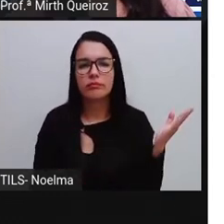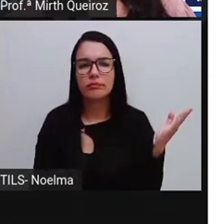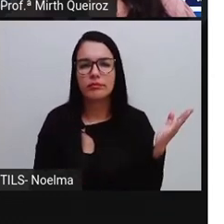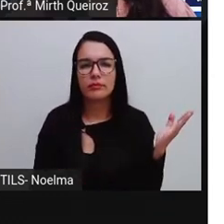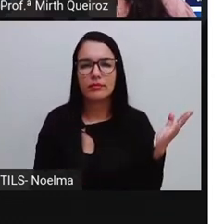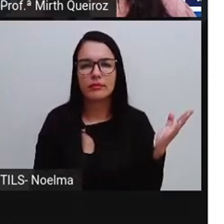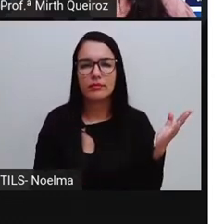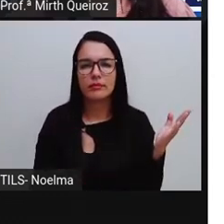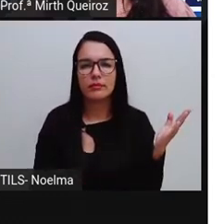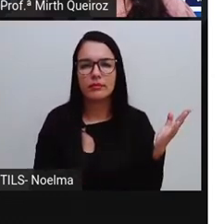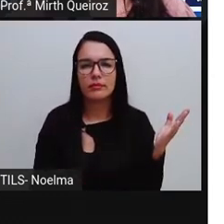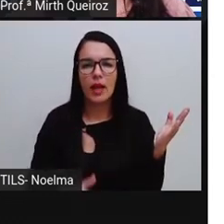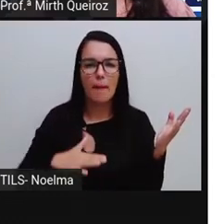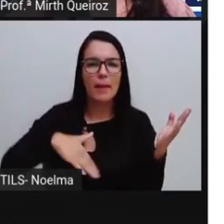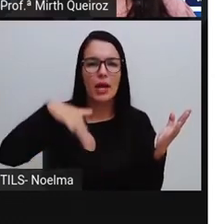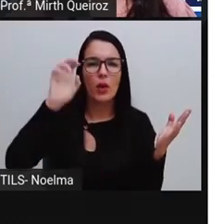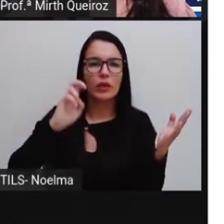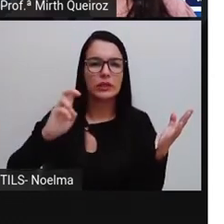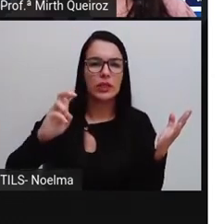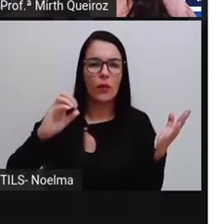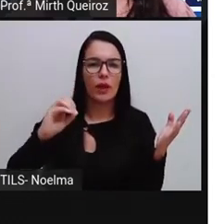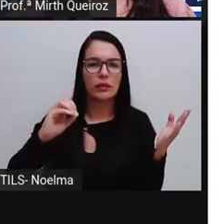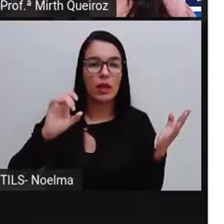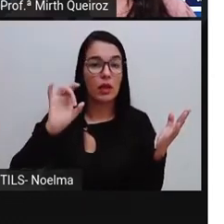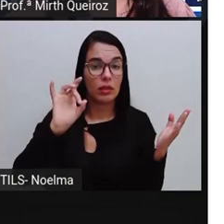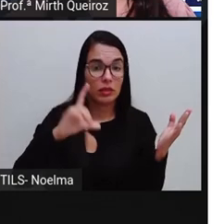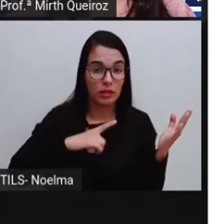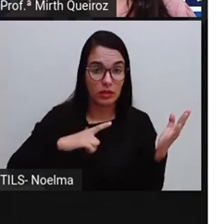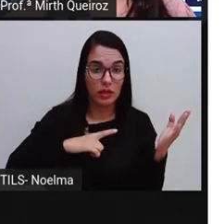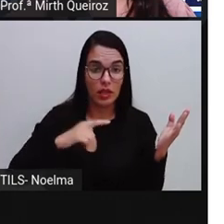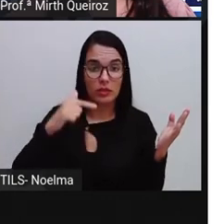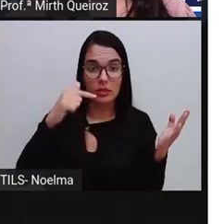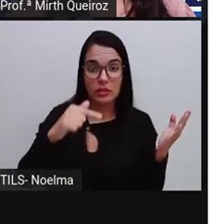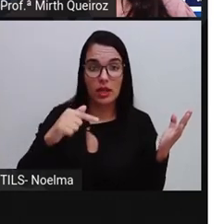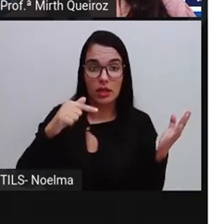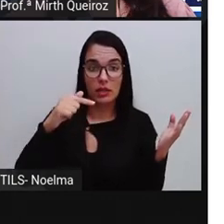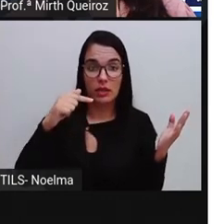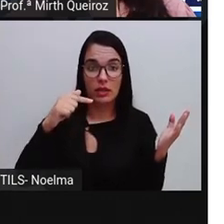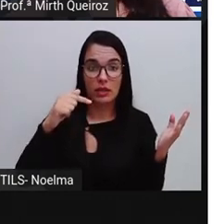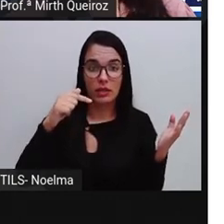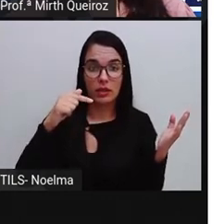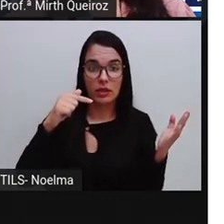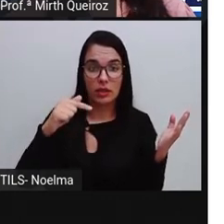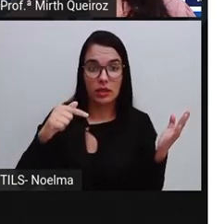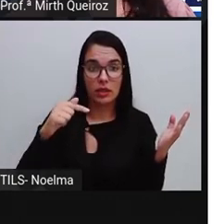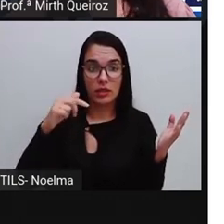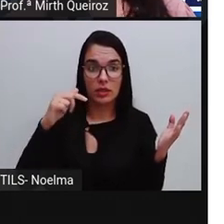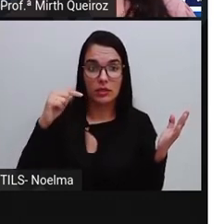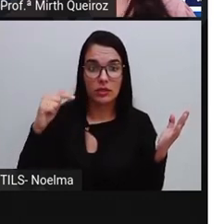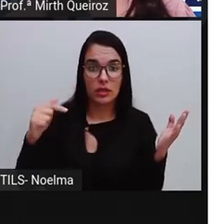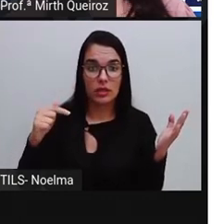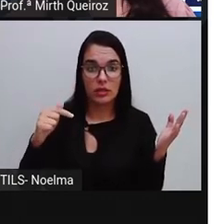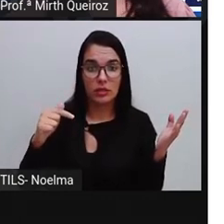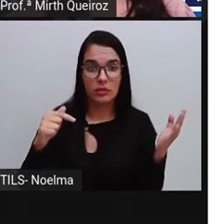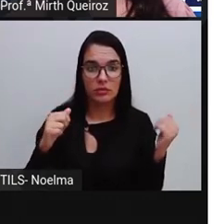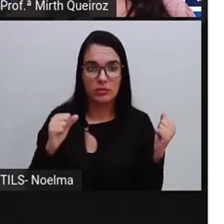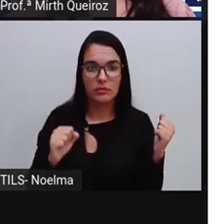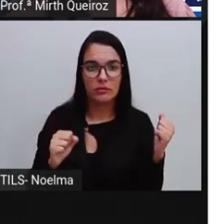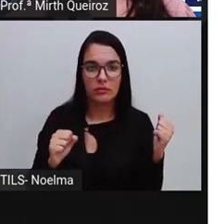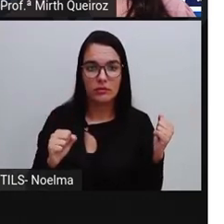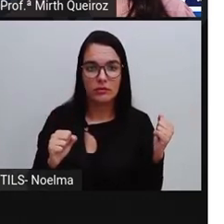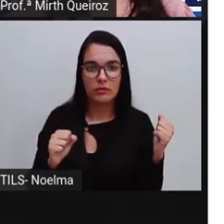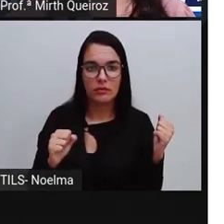número ímpar maior que cinquenta? Maior que cinquenta, nós só temos aqui o oitenta e quatro ímpar. Perdão.